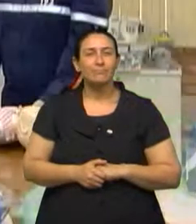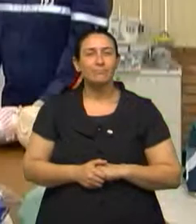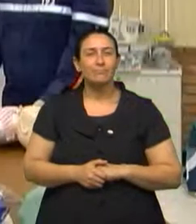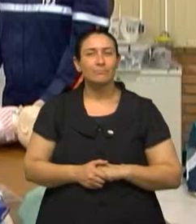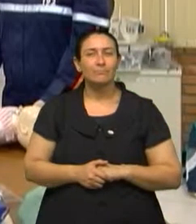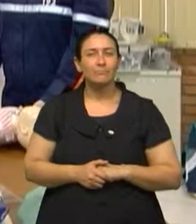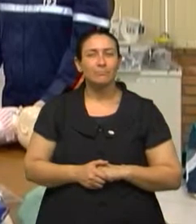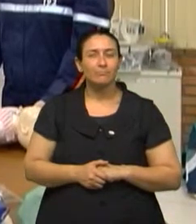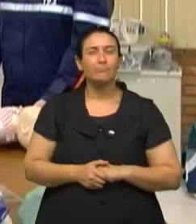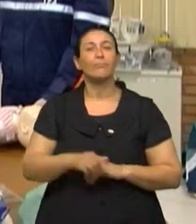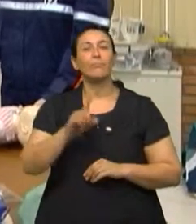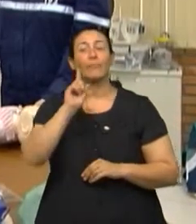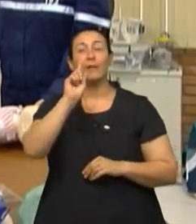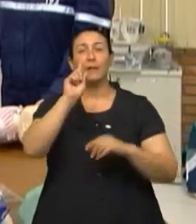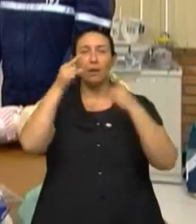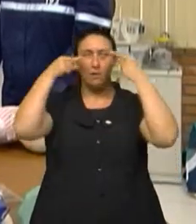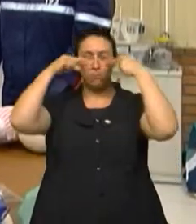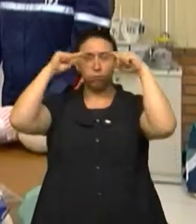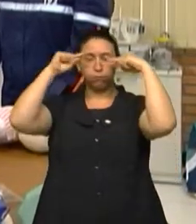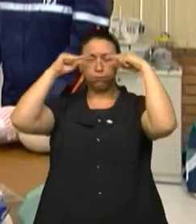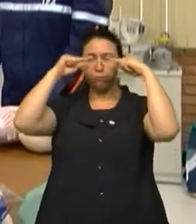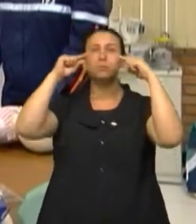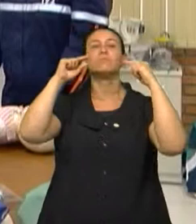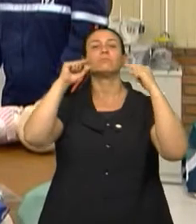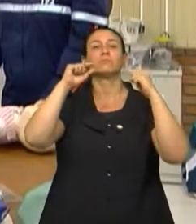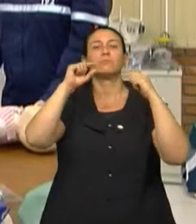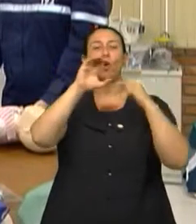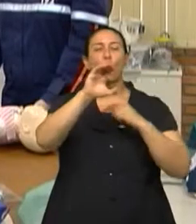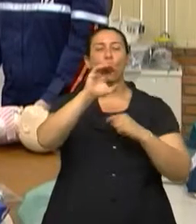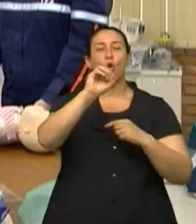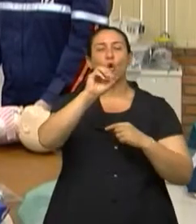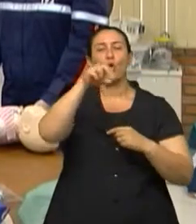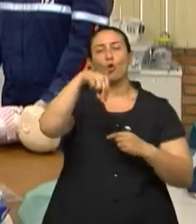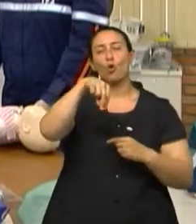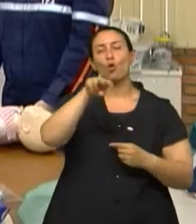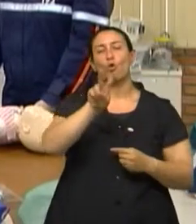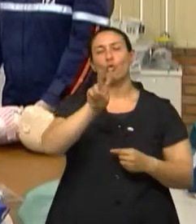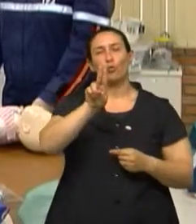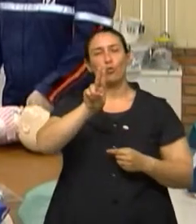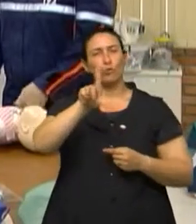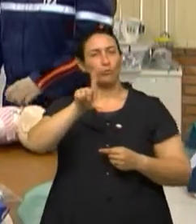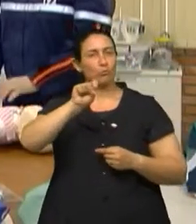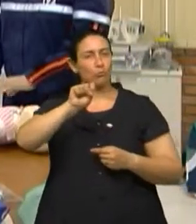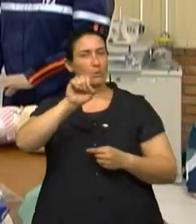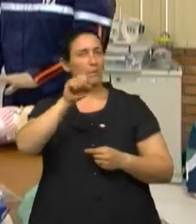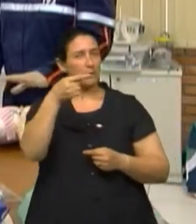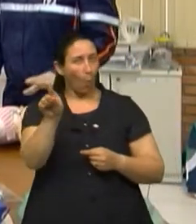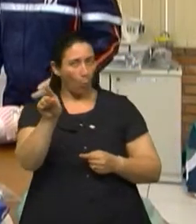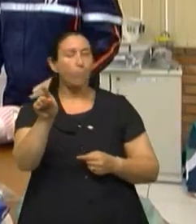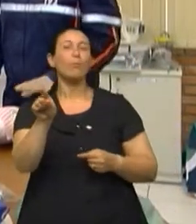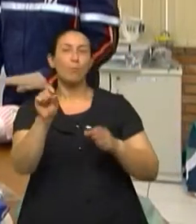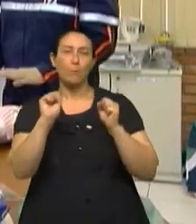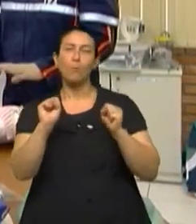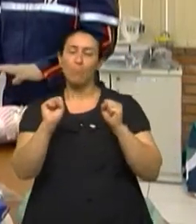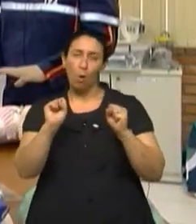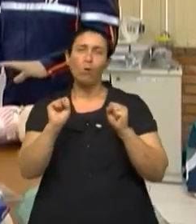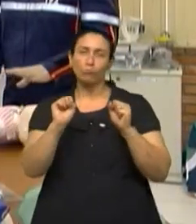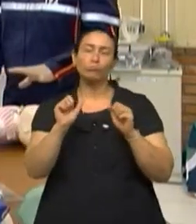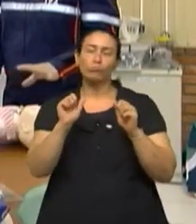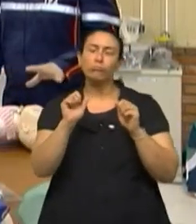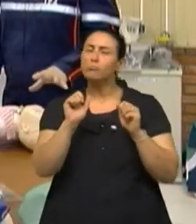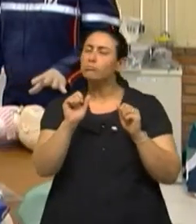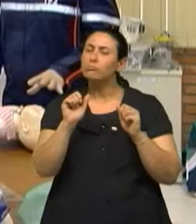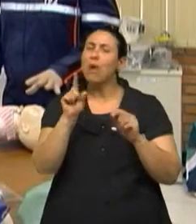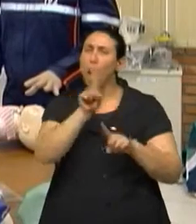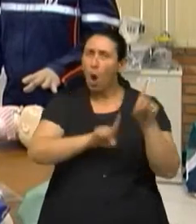A crise convulsiva, tanto em criança quanto em adulto, ela em geral é generalizada, ou seja, são